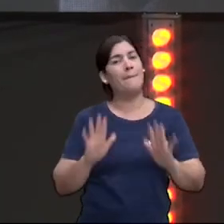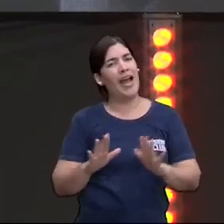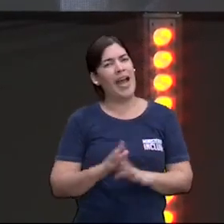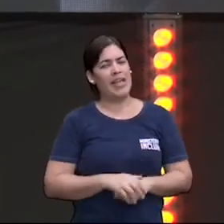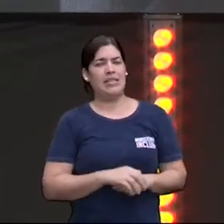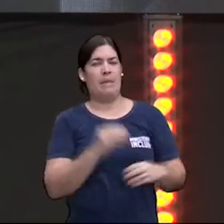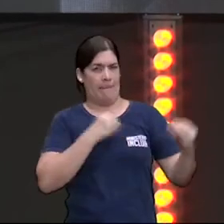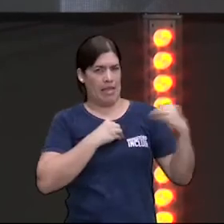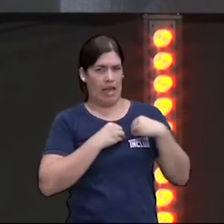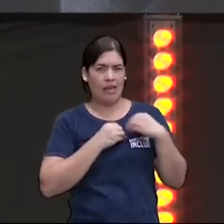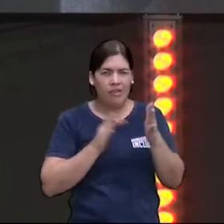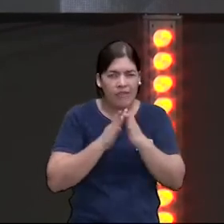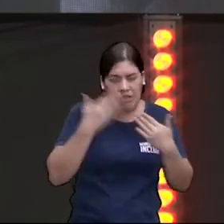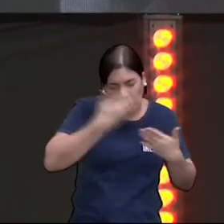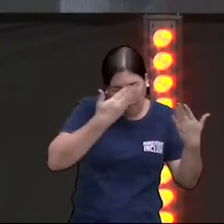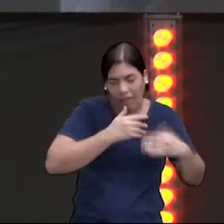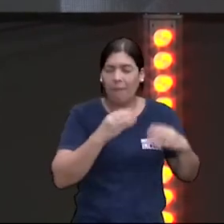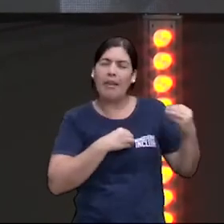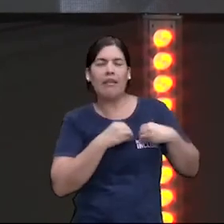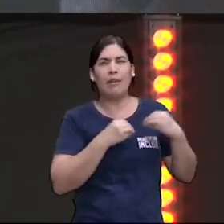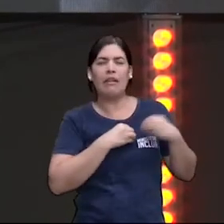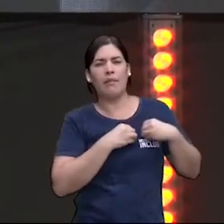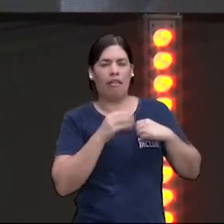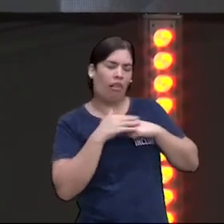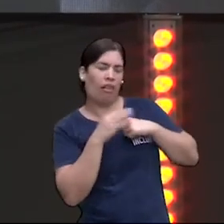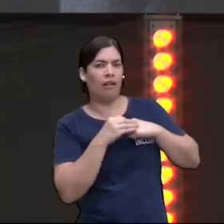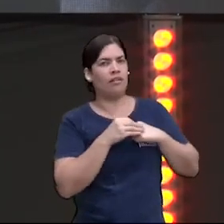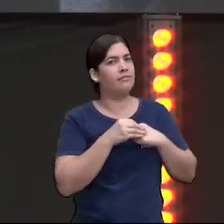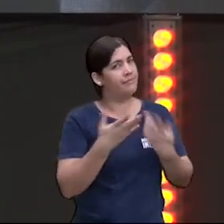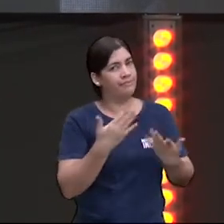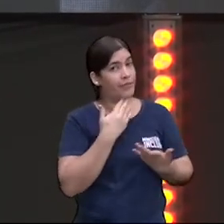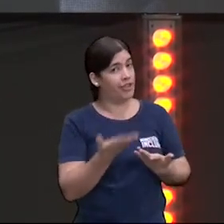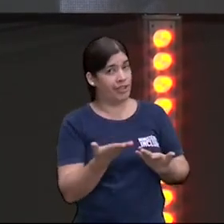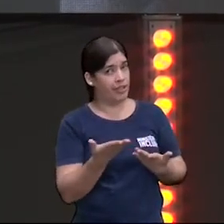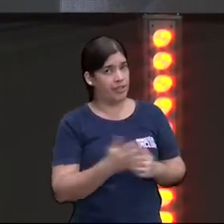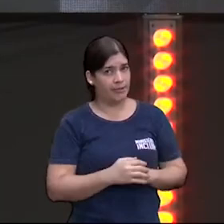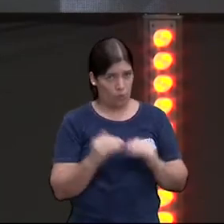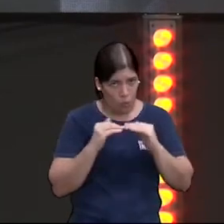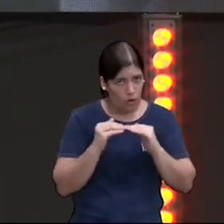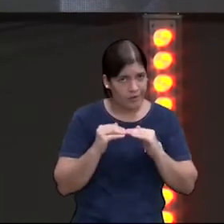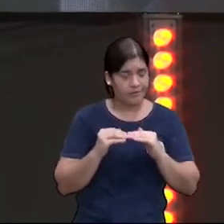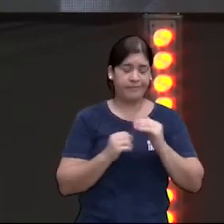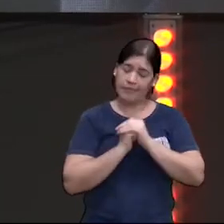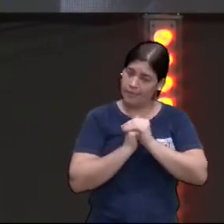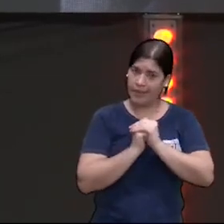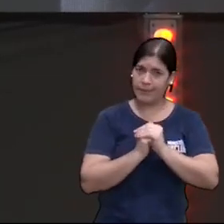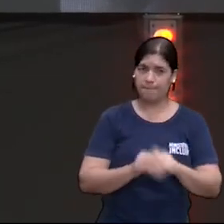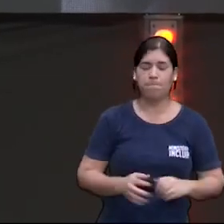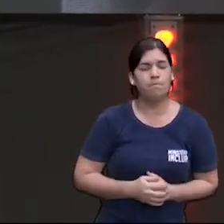não ajuda ninguém a tratar as consequências terríveis do pecado. Concordam comigo? Amém? Gente,